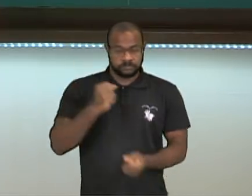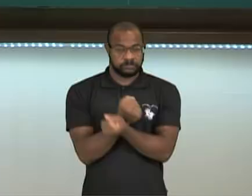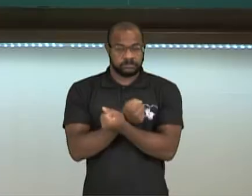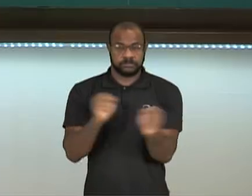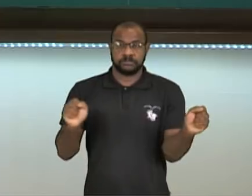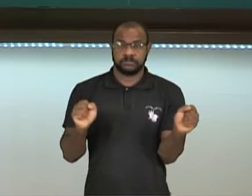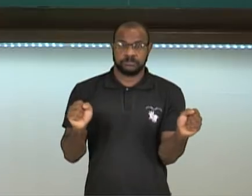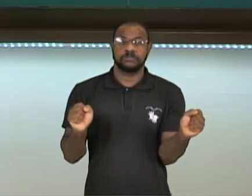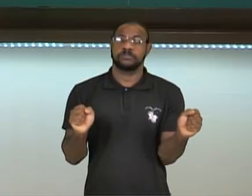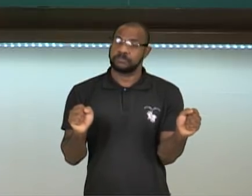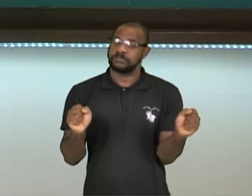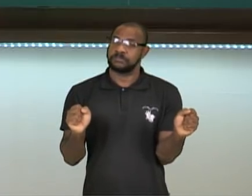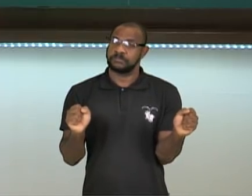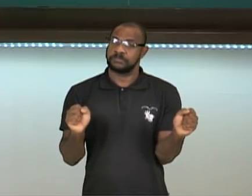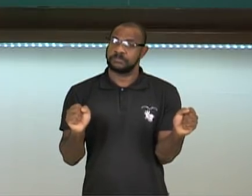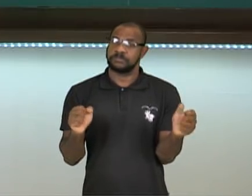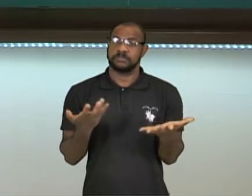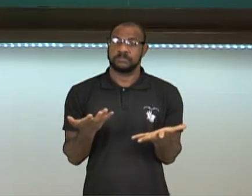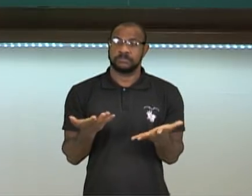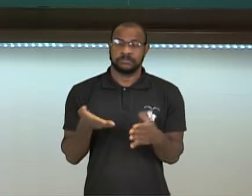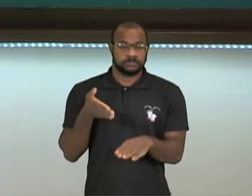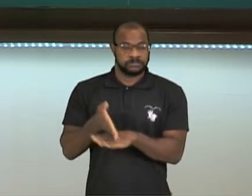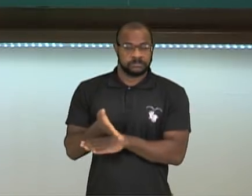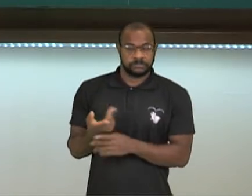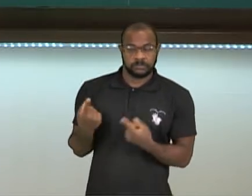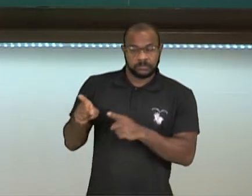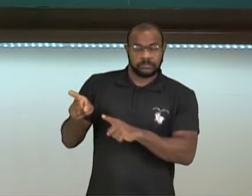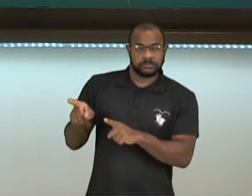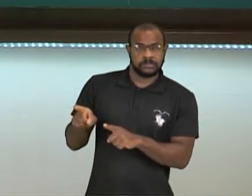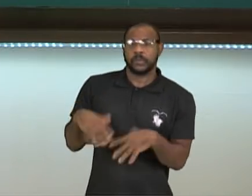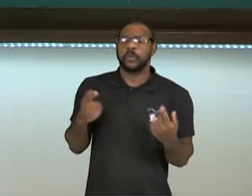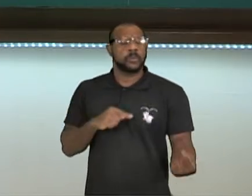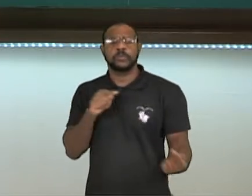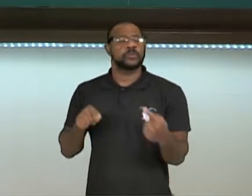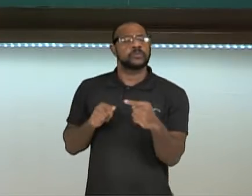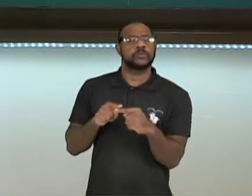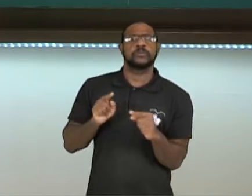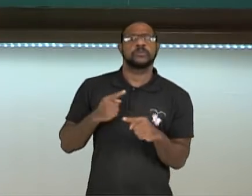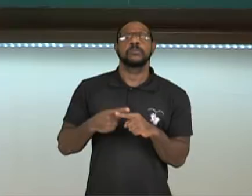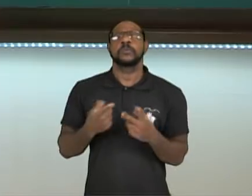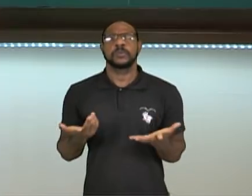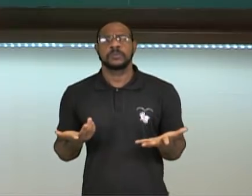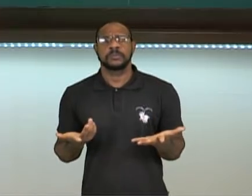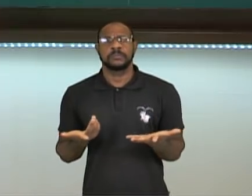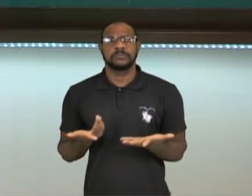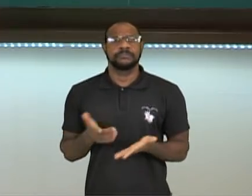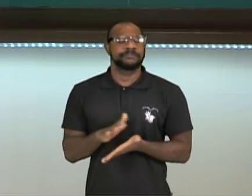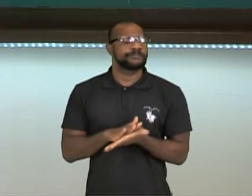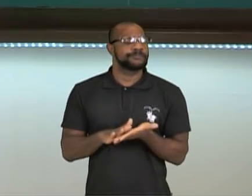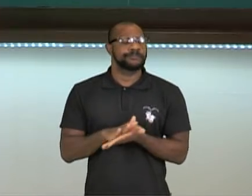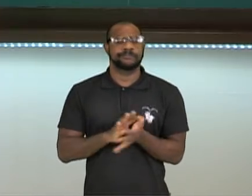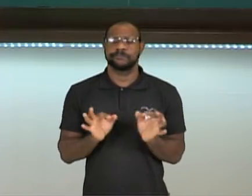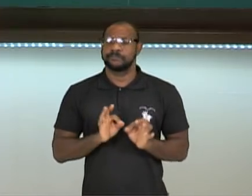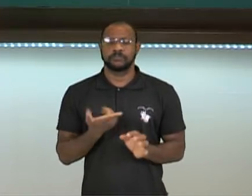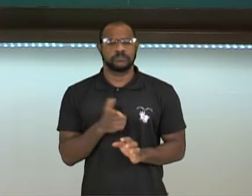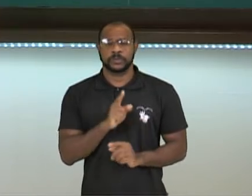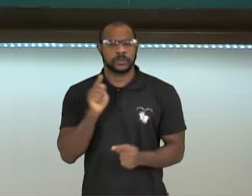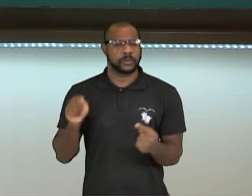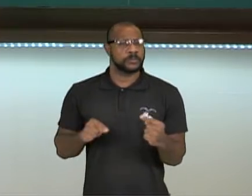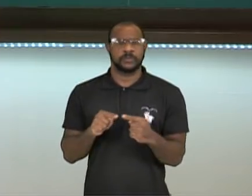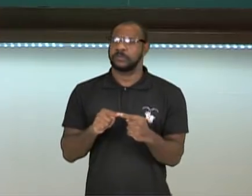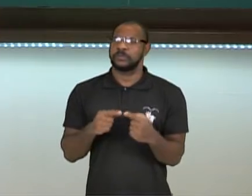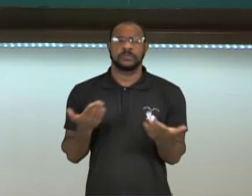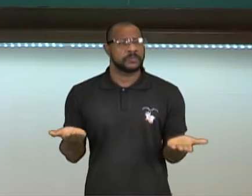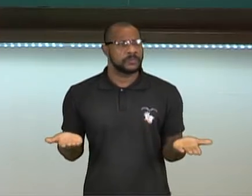ali eles degradiam contra o governo. Qual o objetivo deles? Nenhum. Eles não têm objetivo a